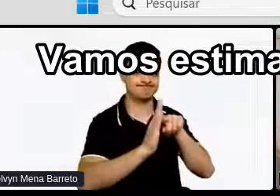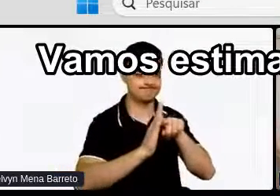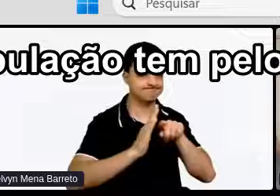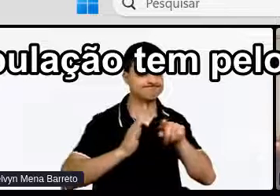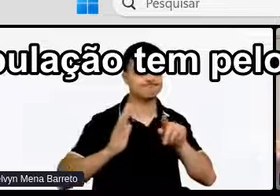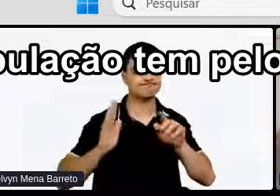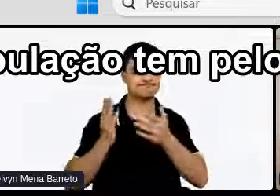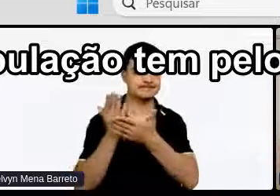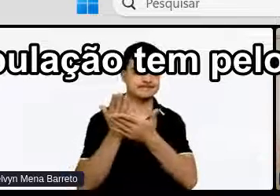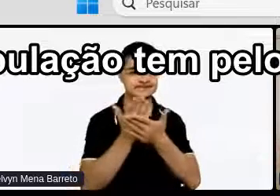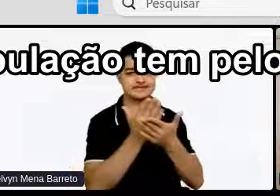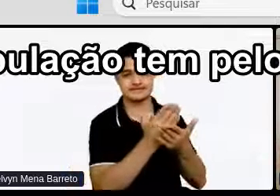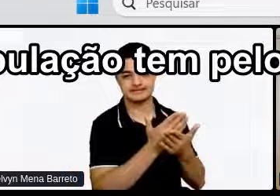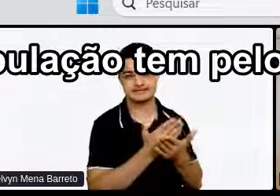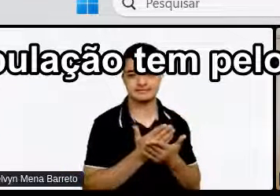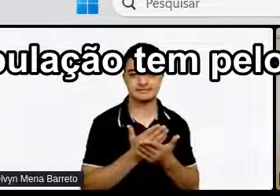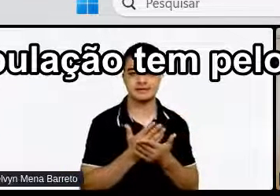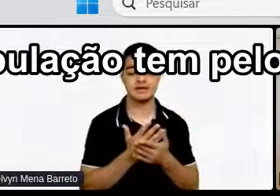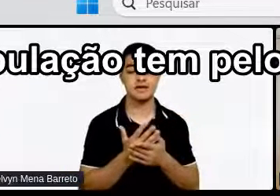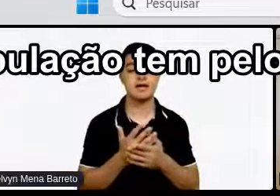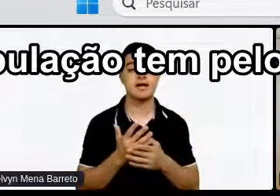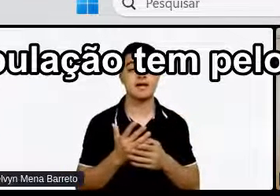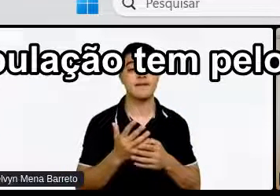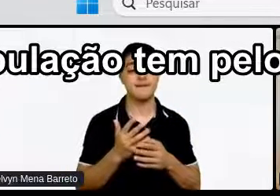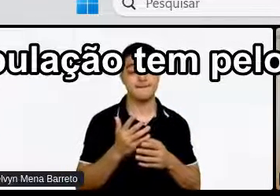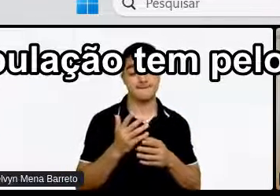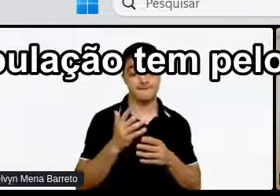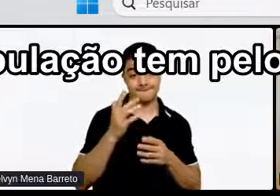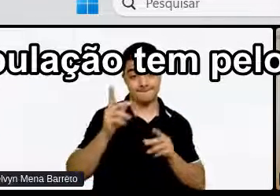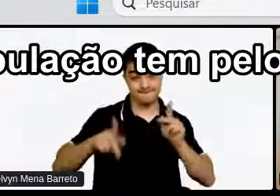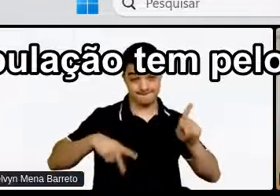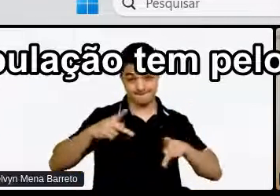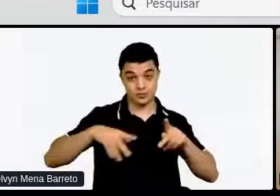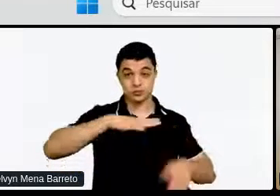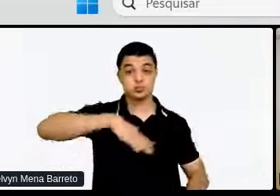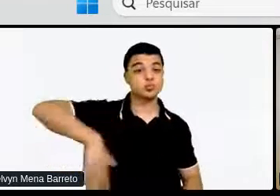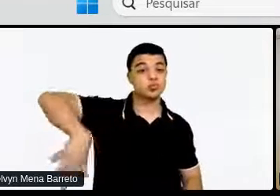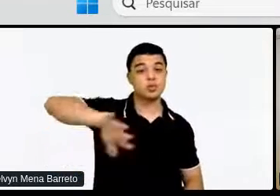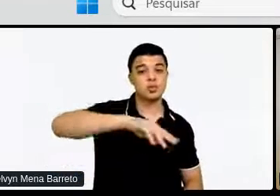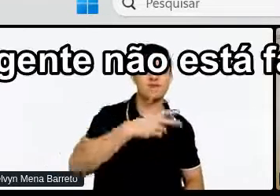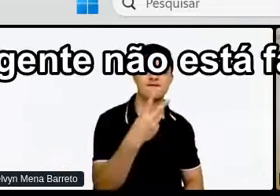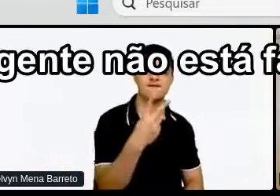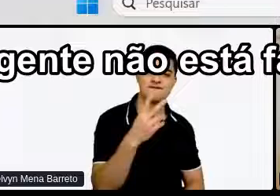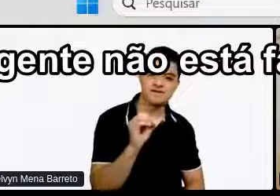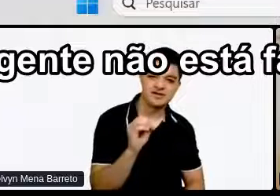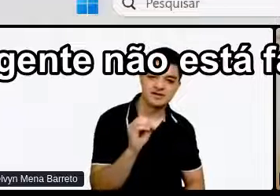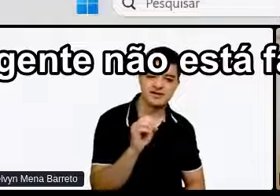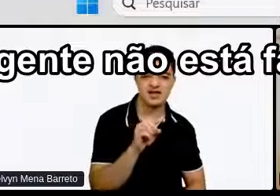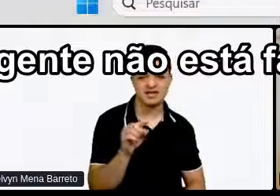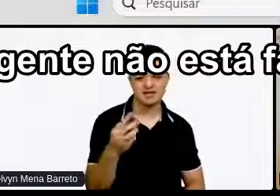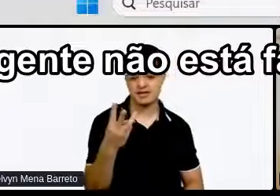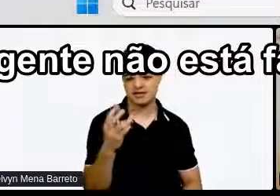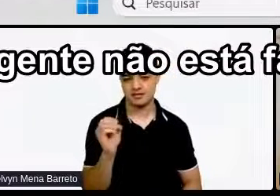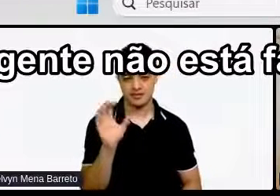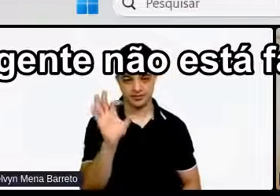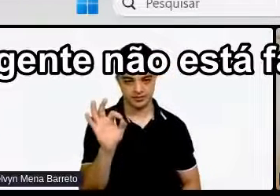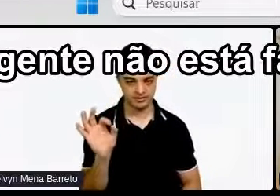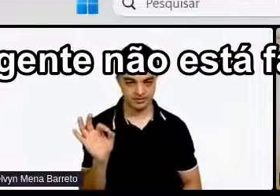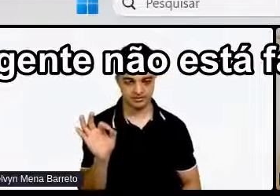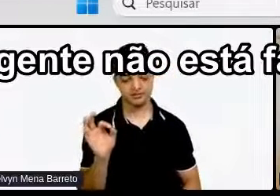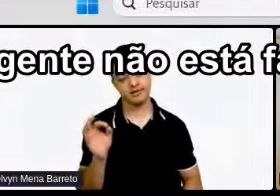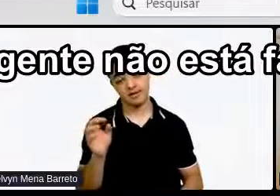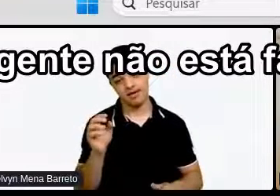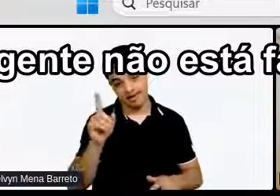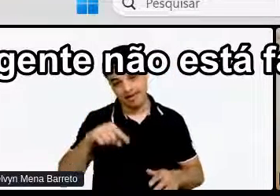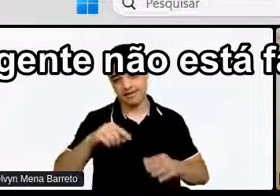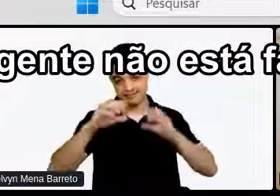Extrapolar 20 a 30% Da população Tem pelo menos Uma neurodivergência Então A gente não está